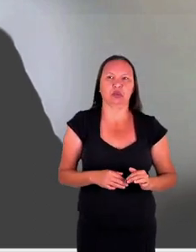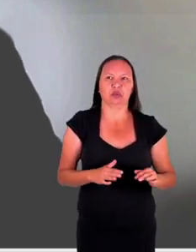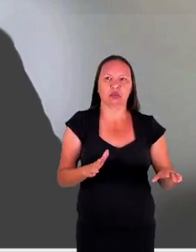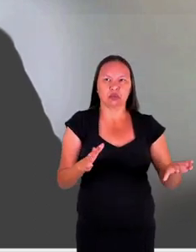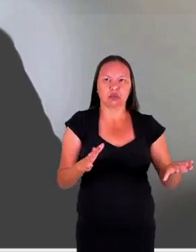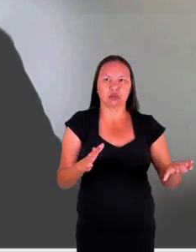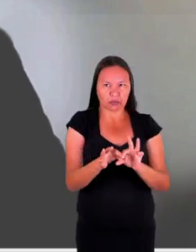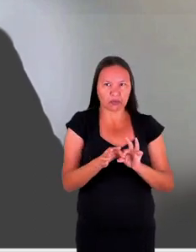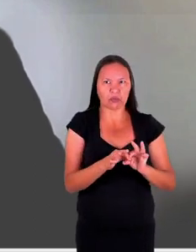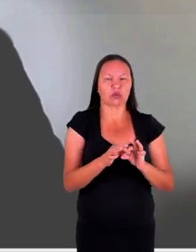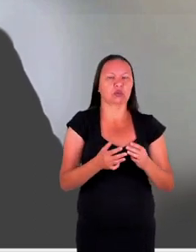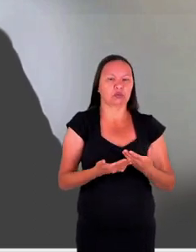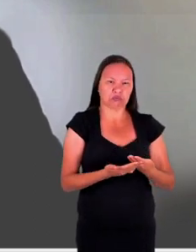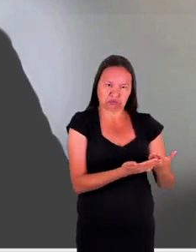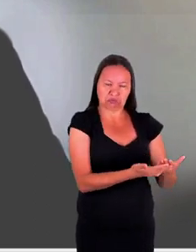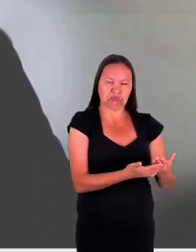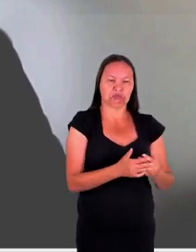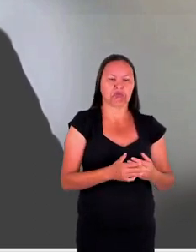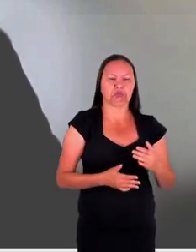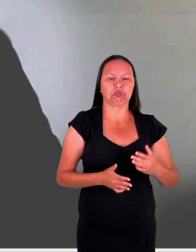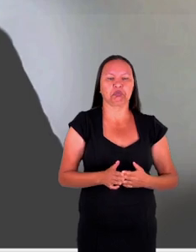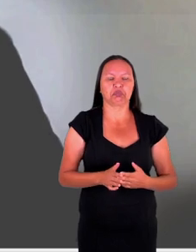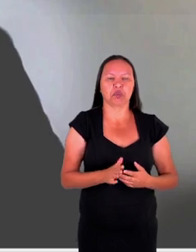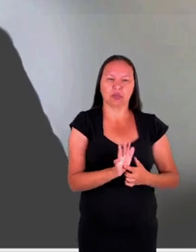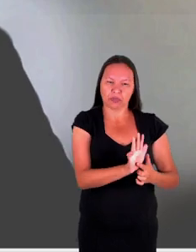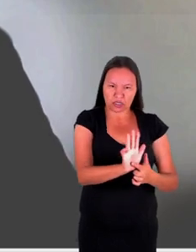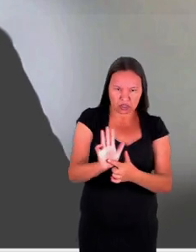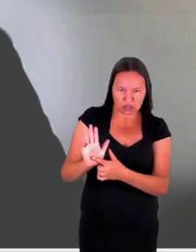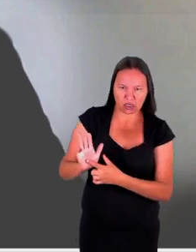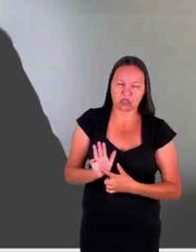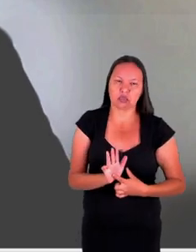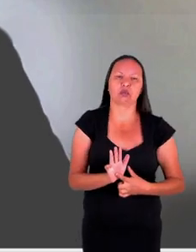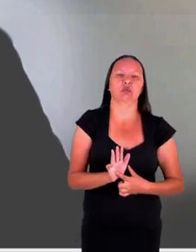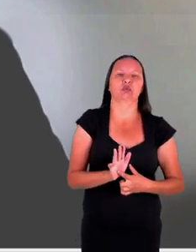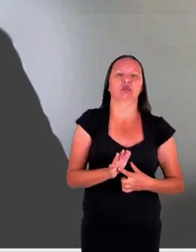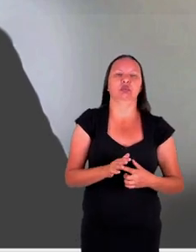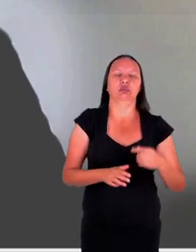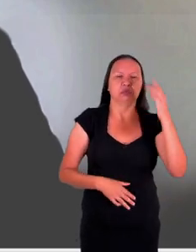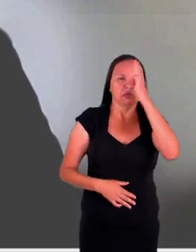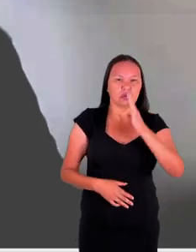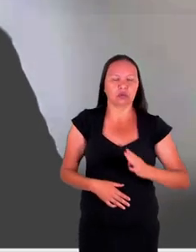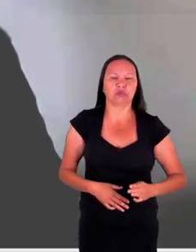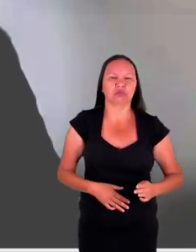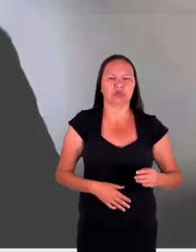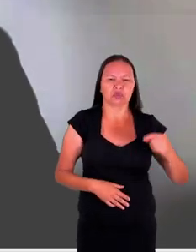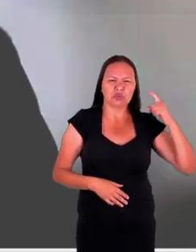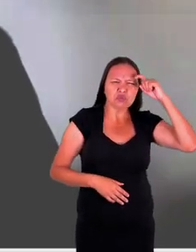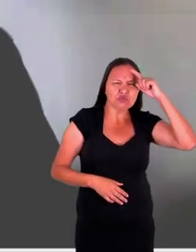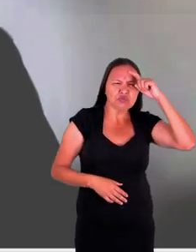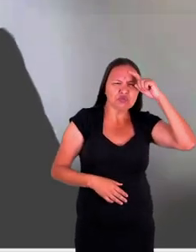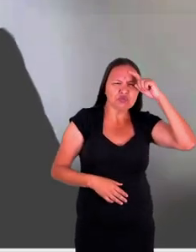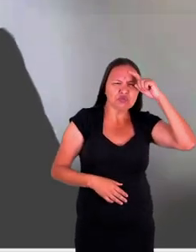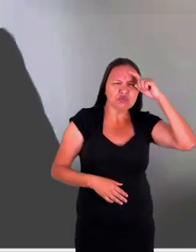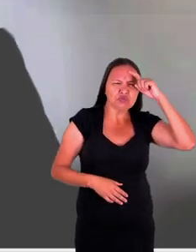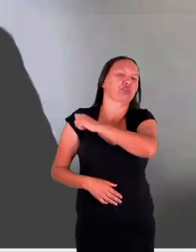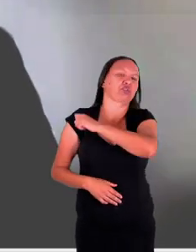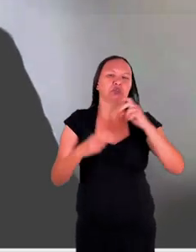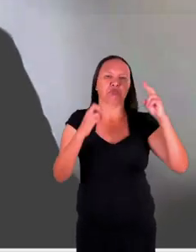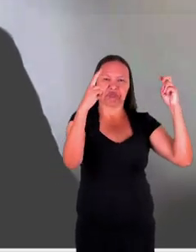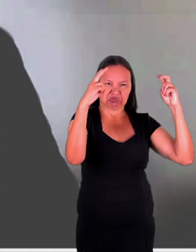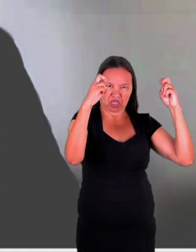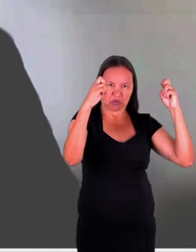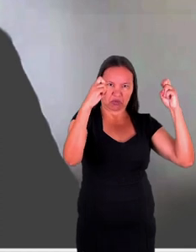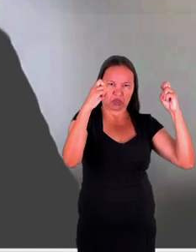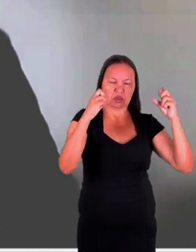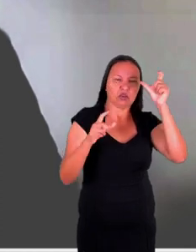impactado na apresentação da institucionalidade brasileira nessa difícil temática do acolhimento, atenção às